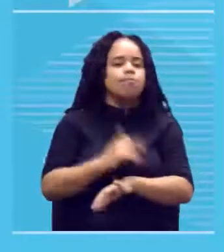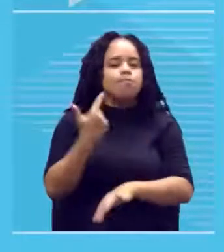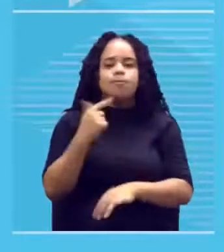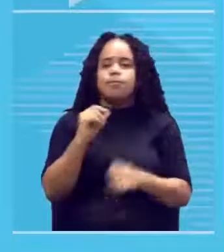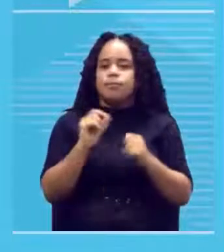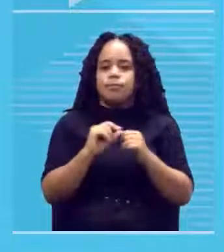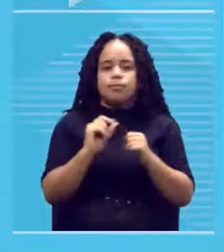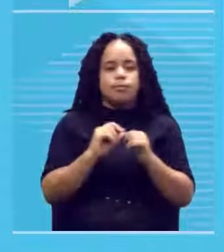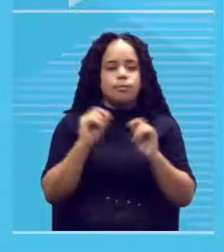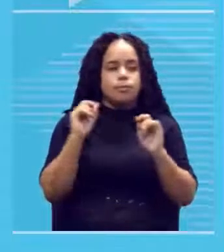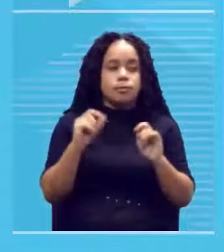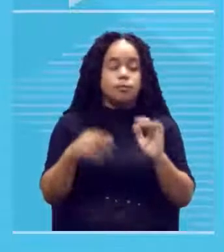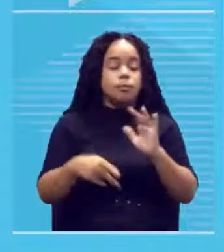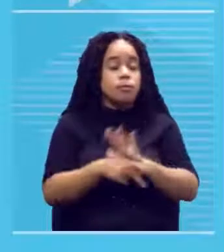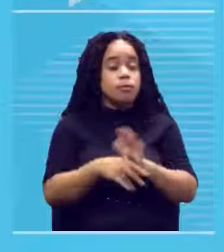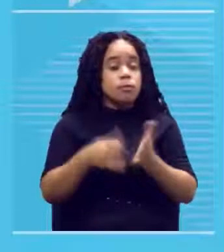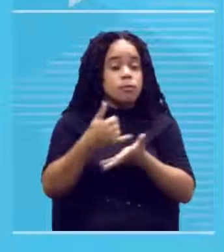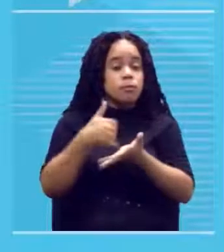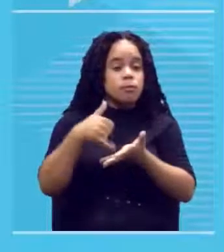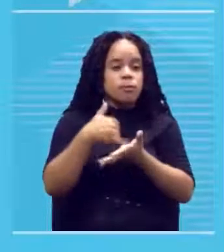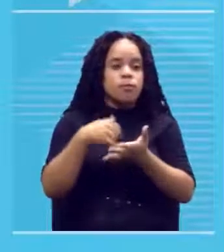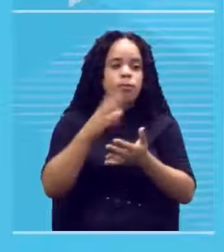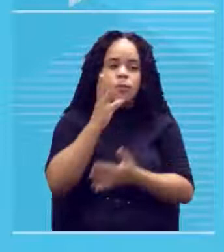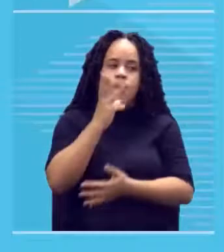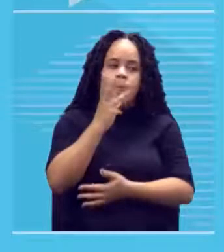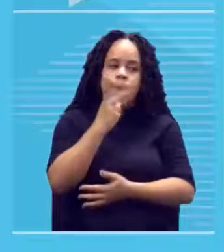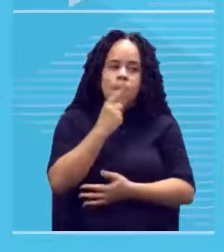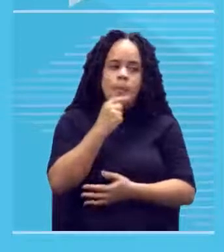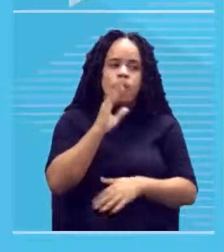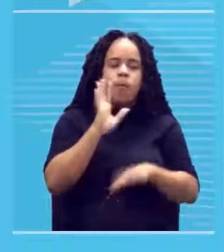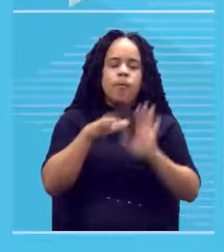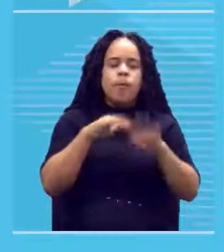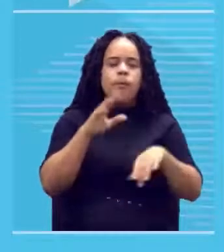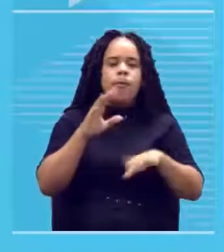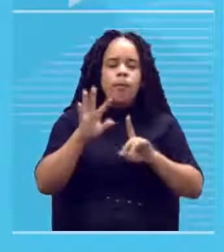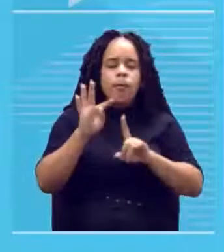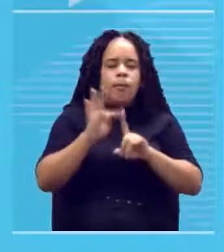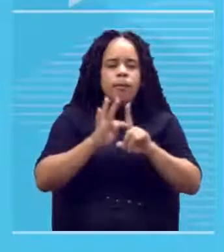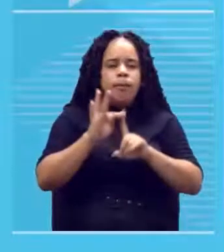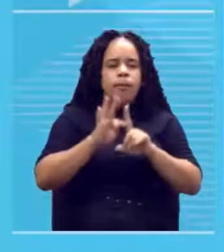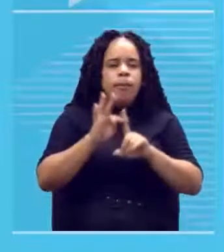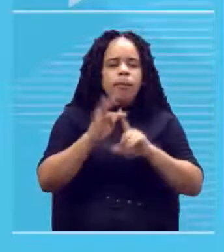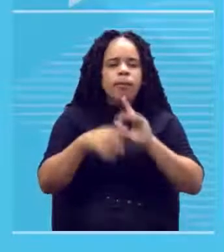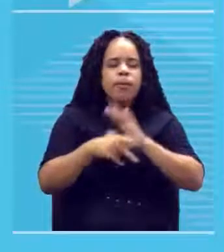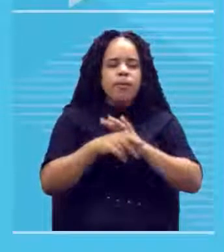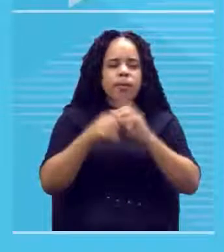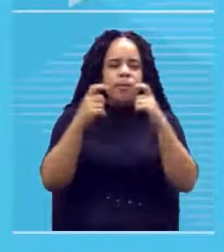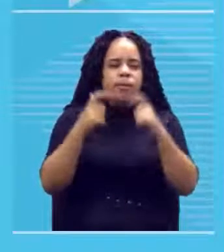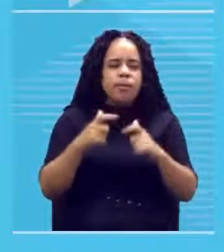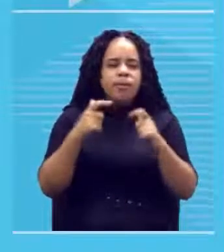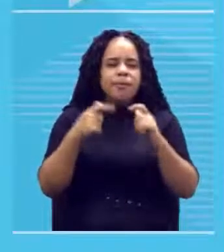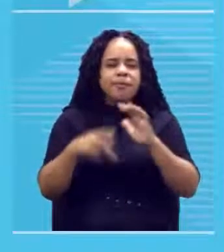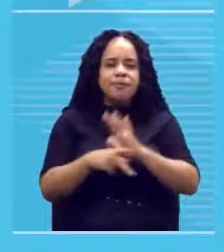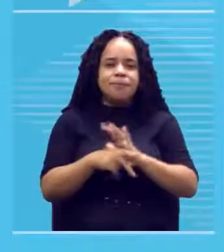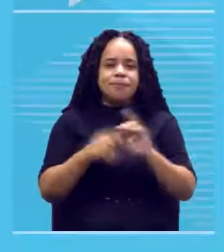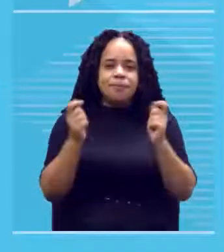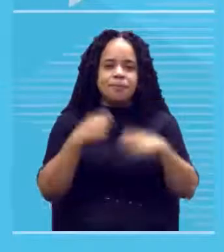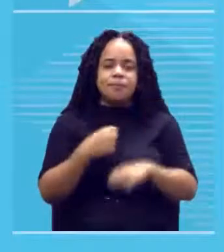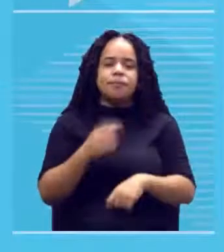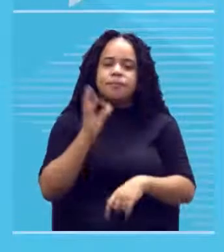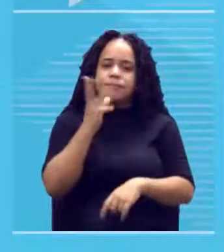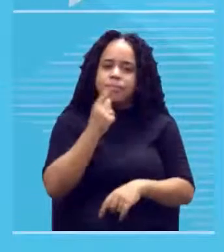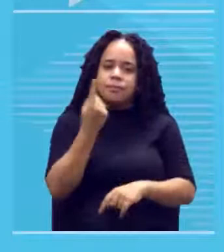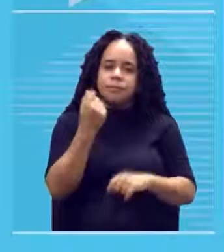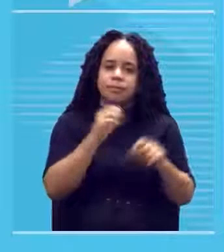no caso da tinta óleo não que demora dependendo da temperatura do ambiente ela demora até uma semana para